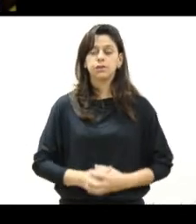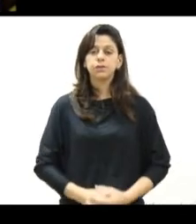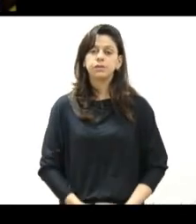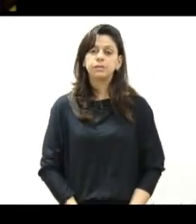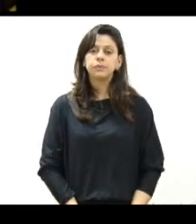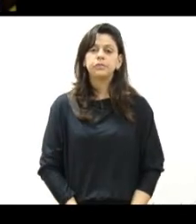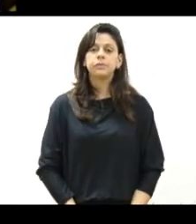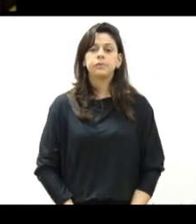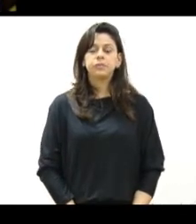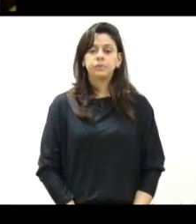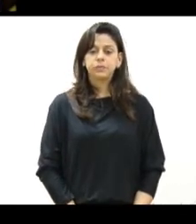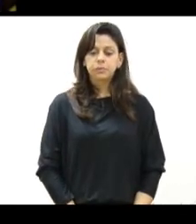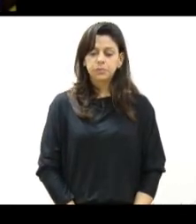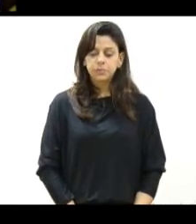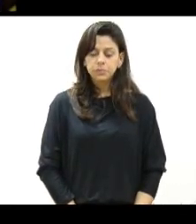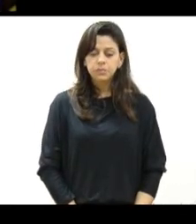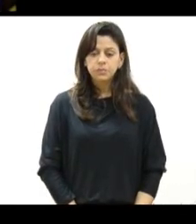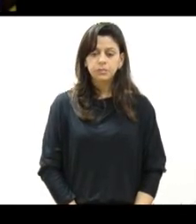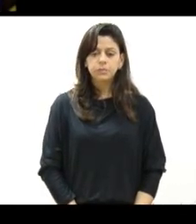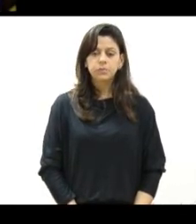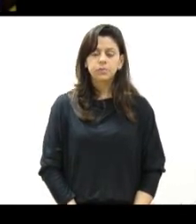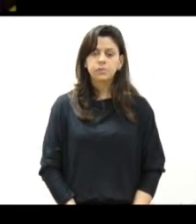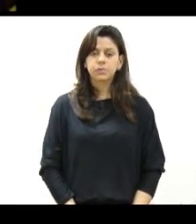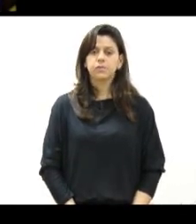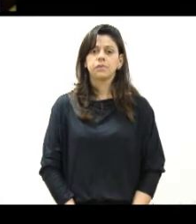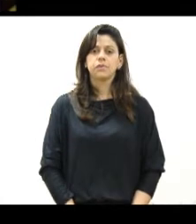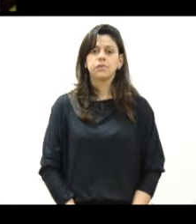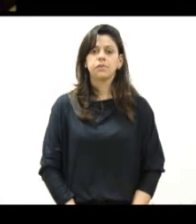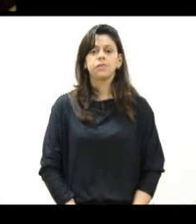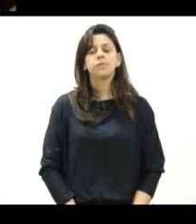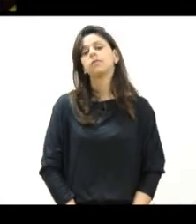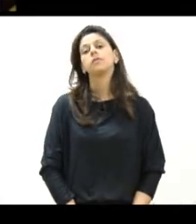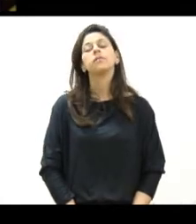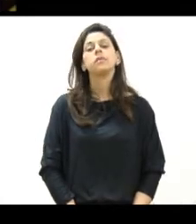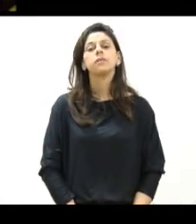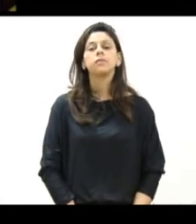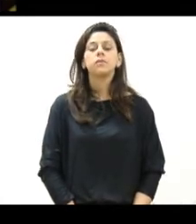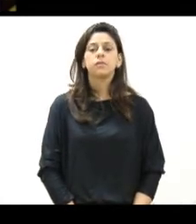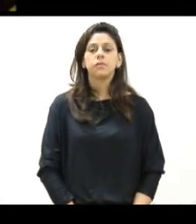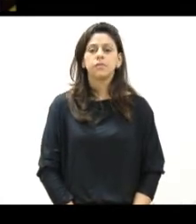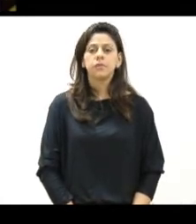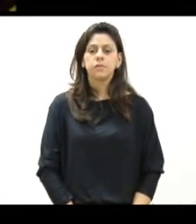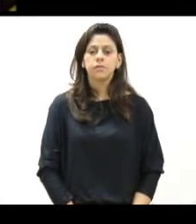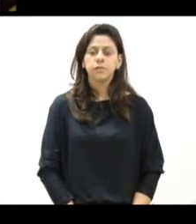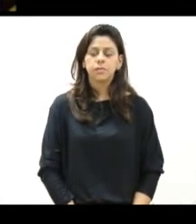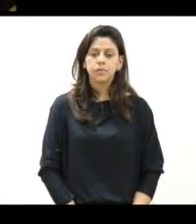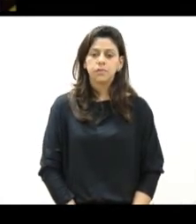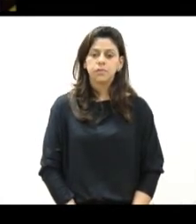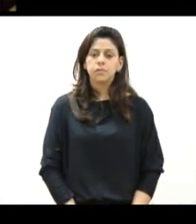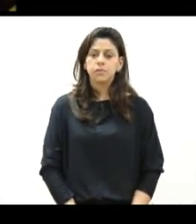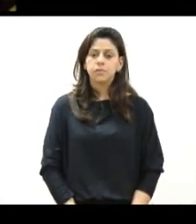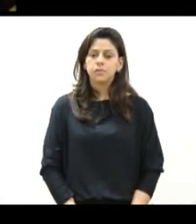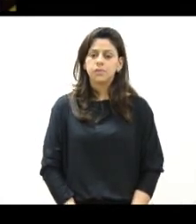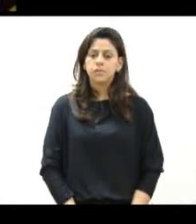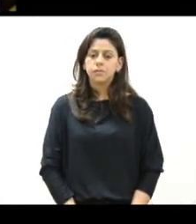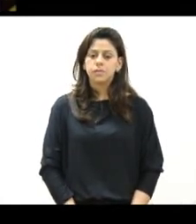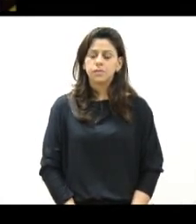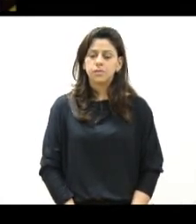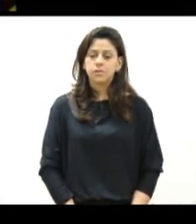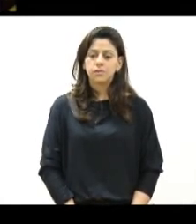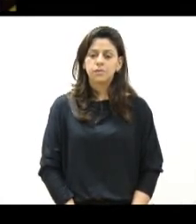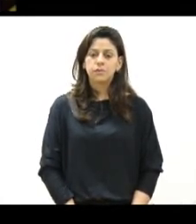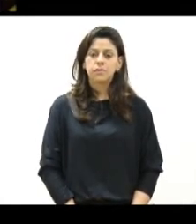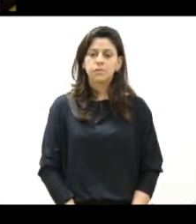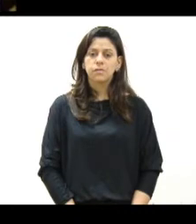construído por meu avô, chamada Matia. Ferreira do Nascimento, que morava lá, no Jacaré. Sim.